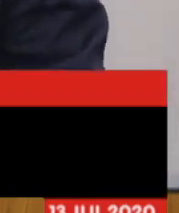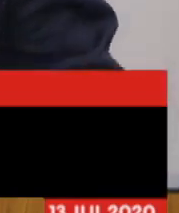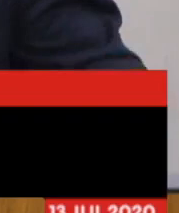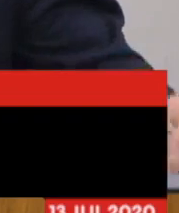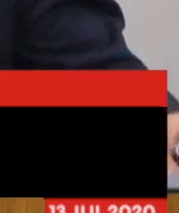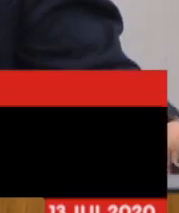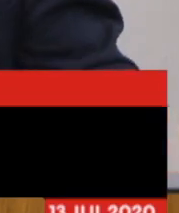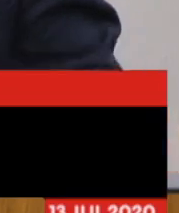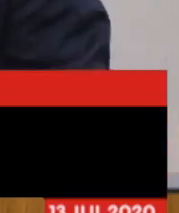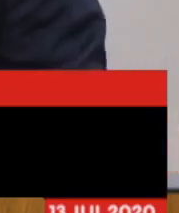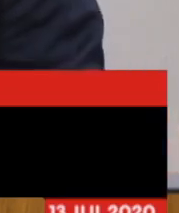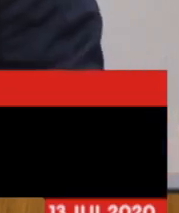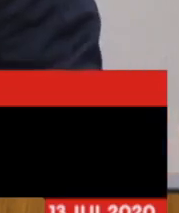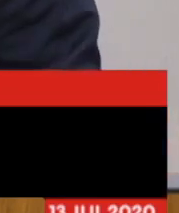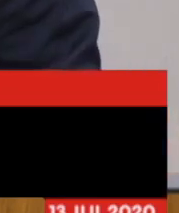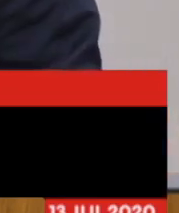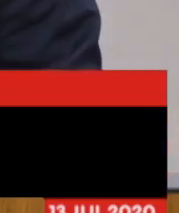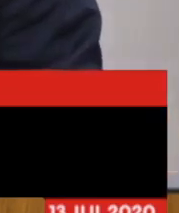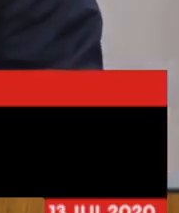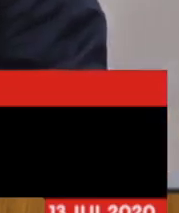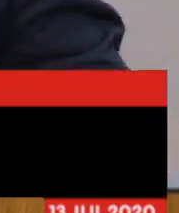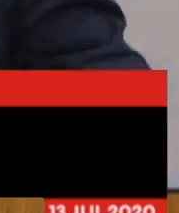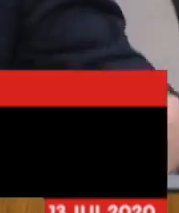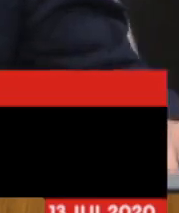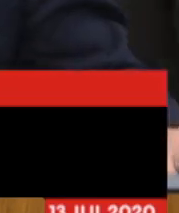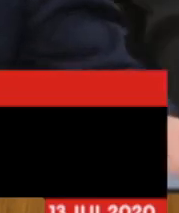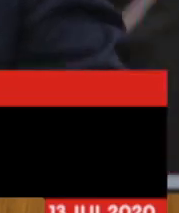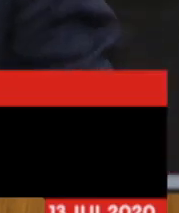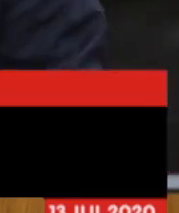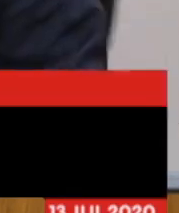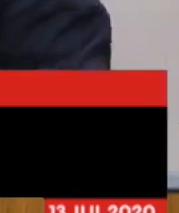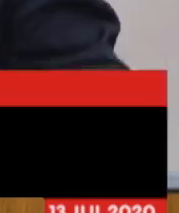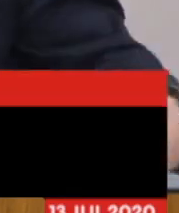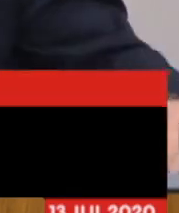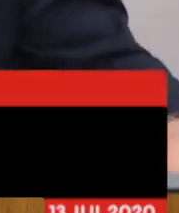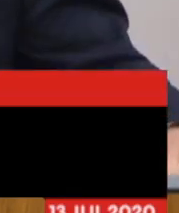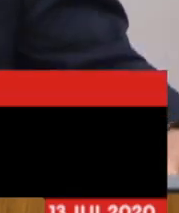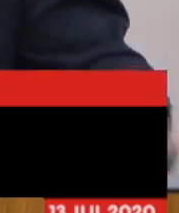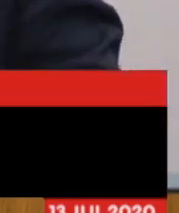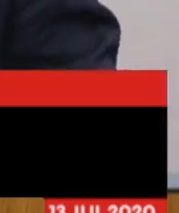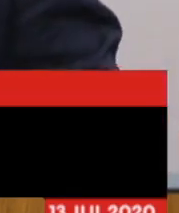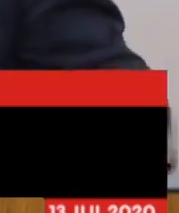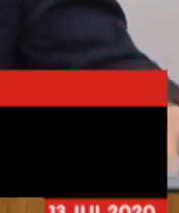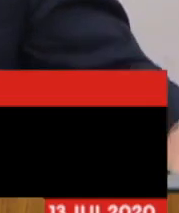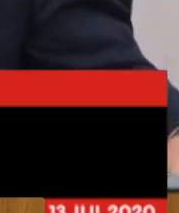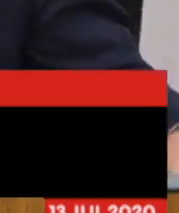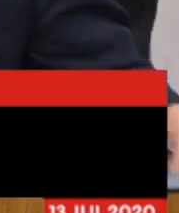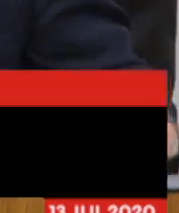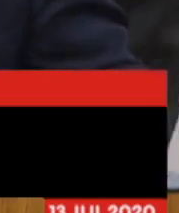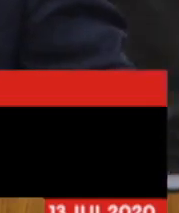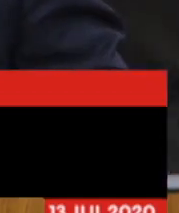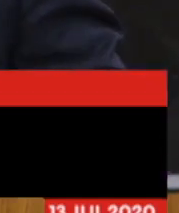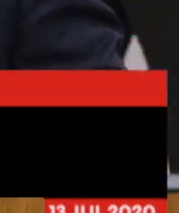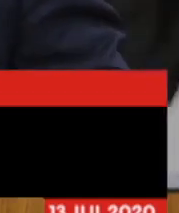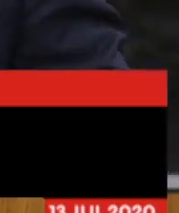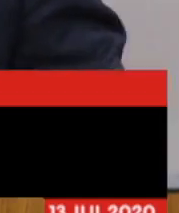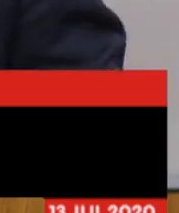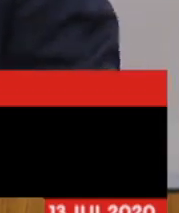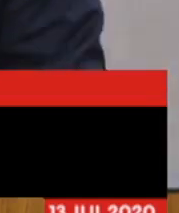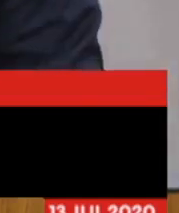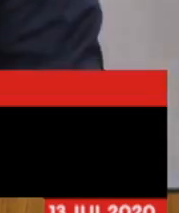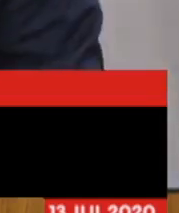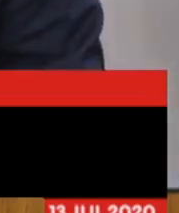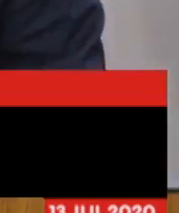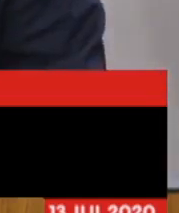professor Wendel Mesquita, deputado Sávio Souza Cruz, deputado Ulisses Gomes e deputado Zé Reis,